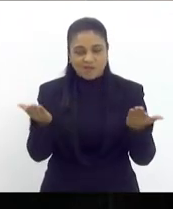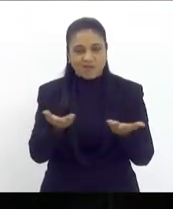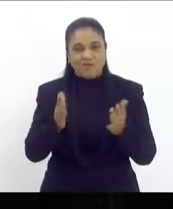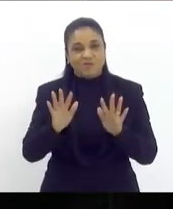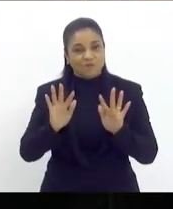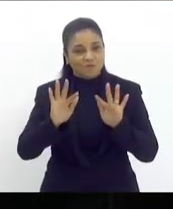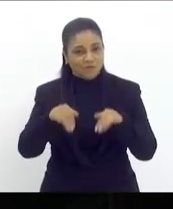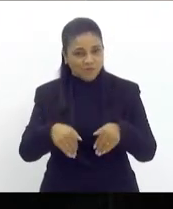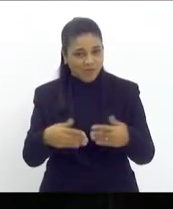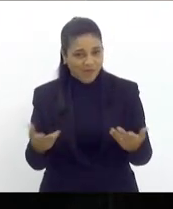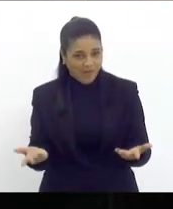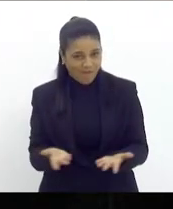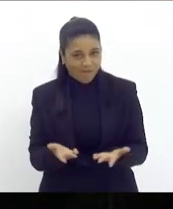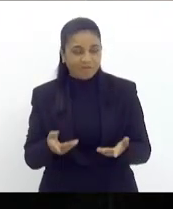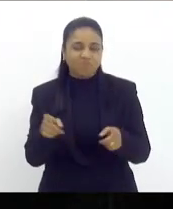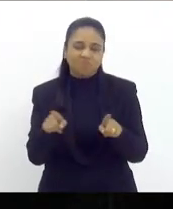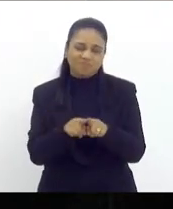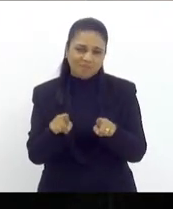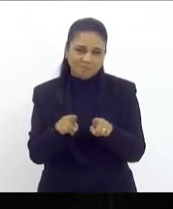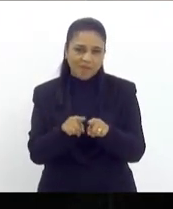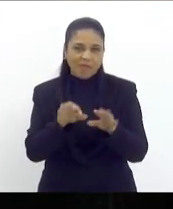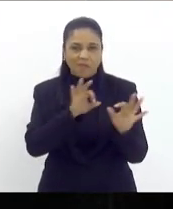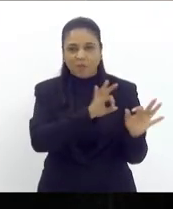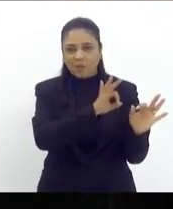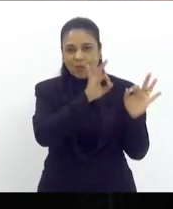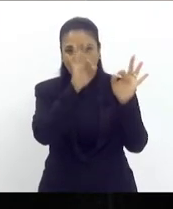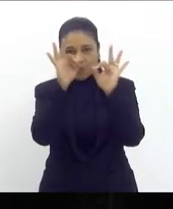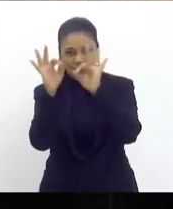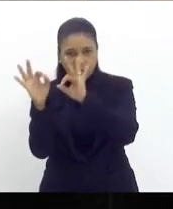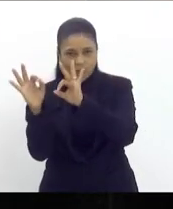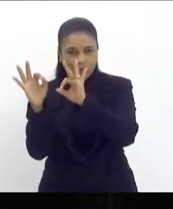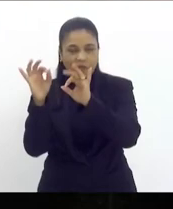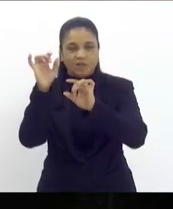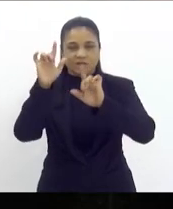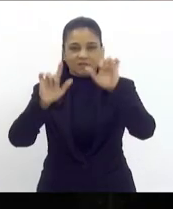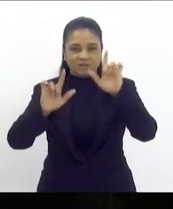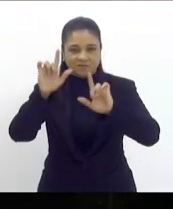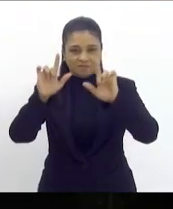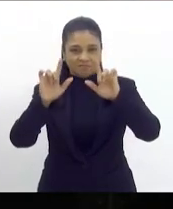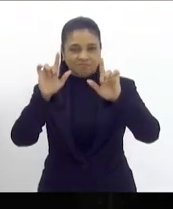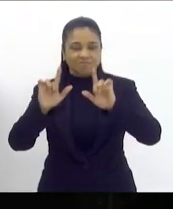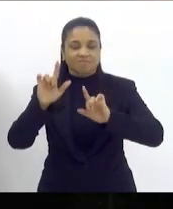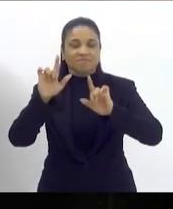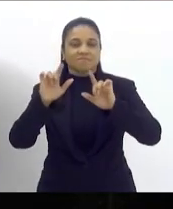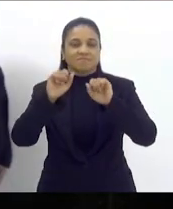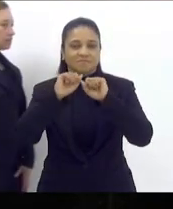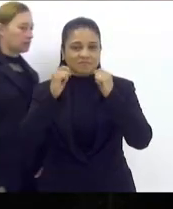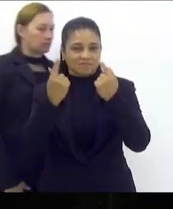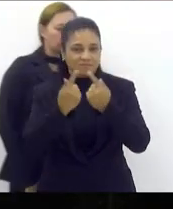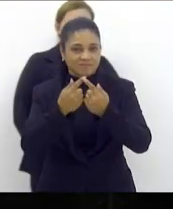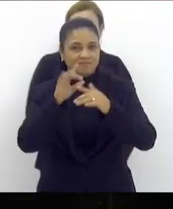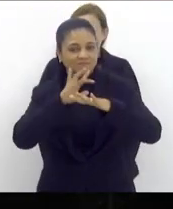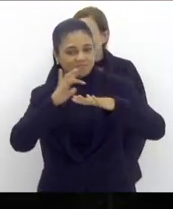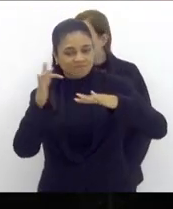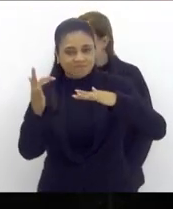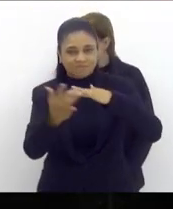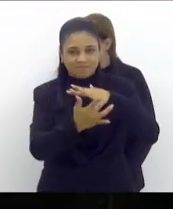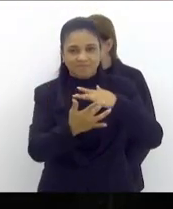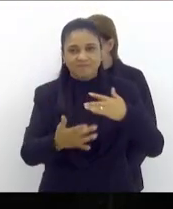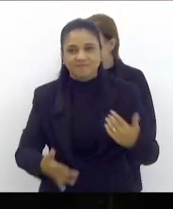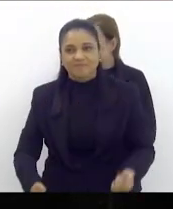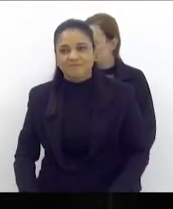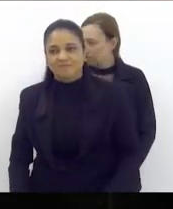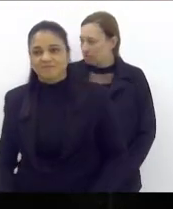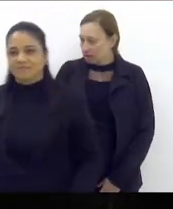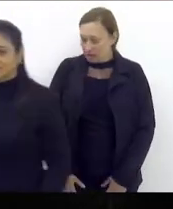aqueles que também estão nos acompanhando pelas redes sociais cumprimentar o nobre deputado Luiz